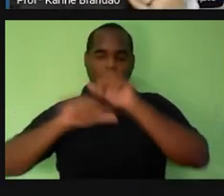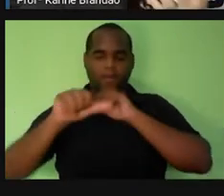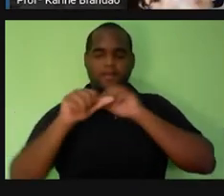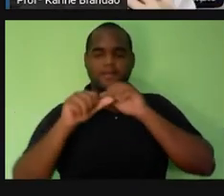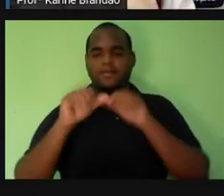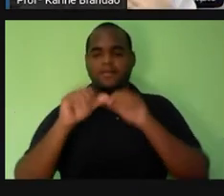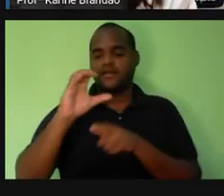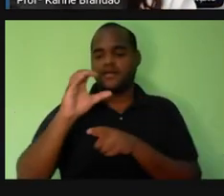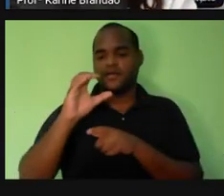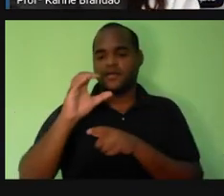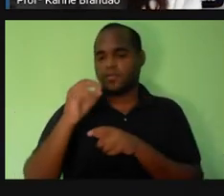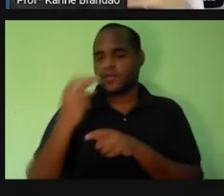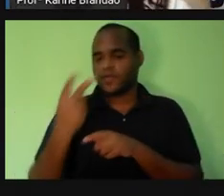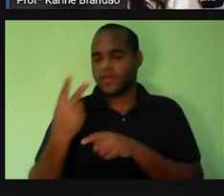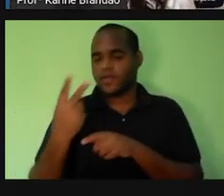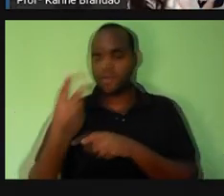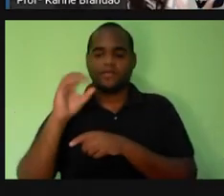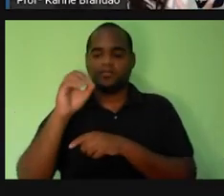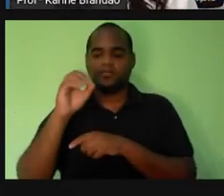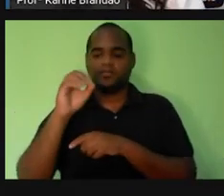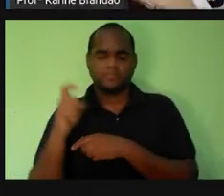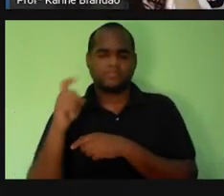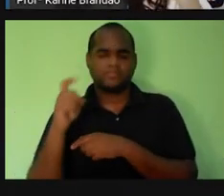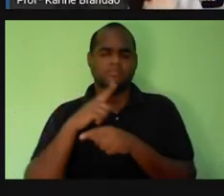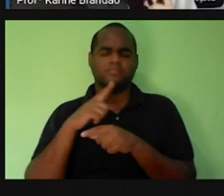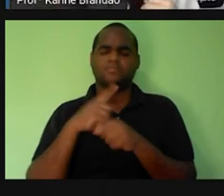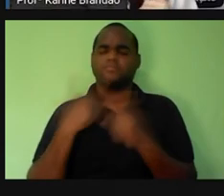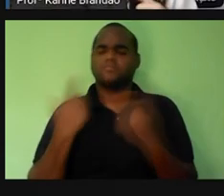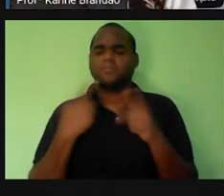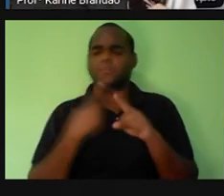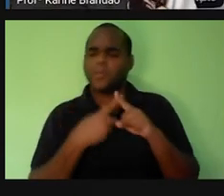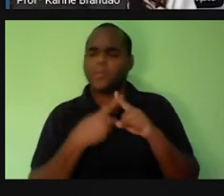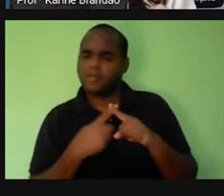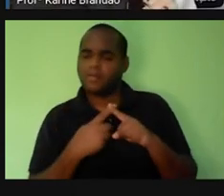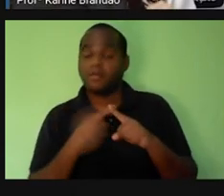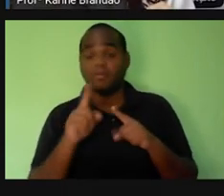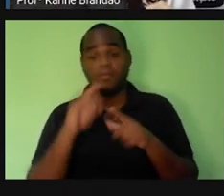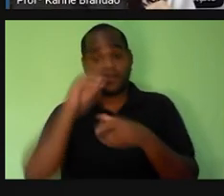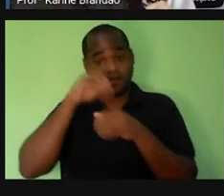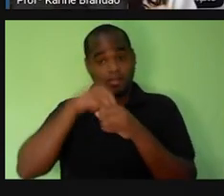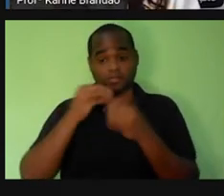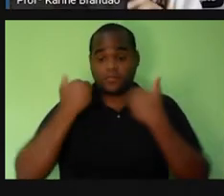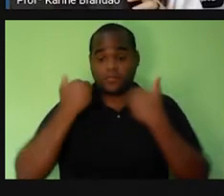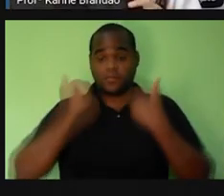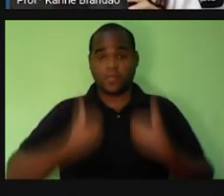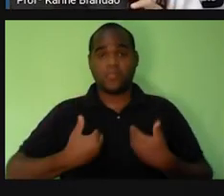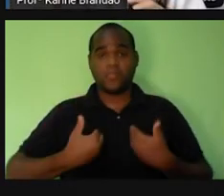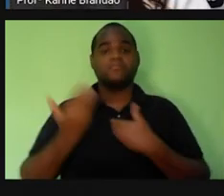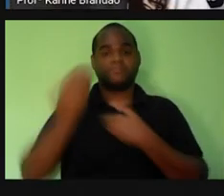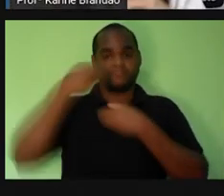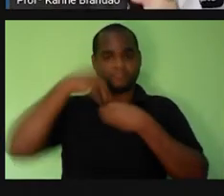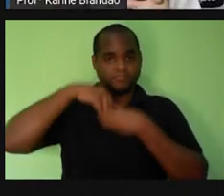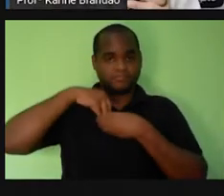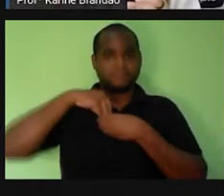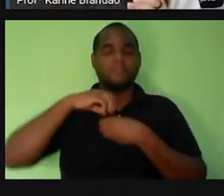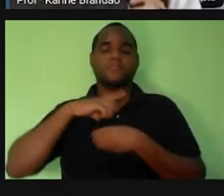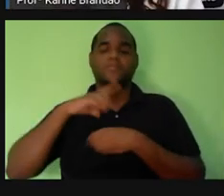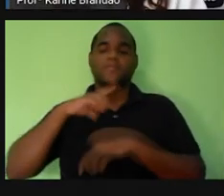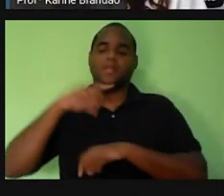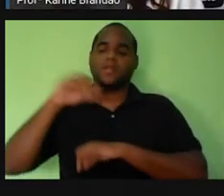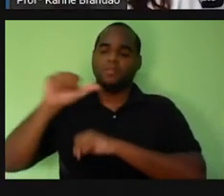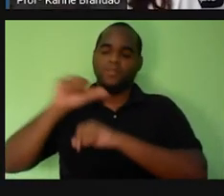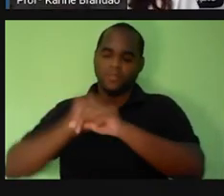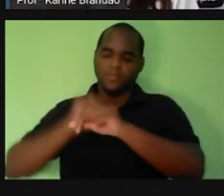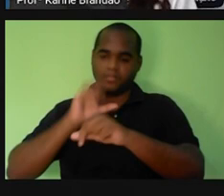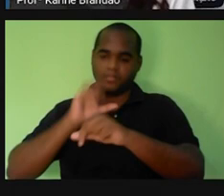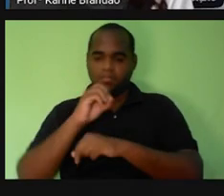carbônico e gás oxigênio. Por quê, minha pró? Porque lá dentro do nosso corpo a gente vai ter uma troca gasosa